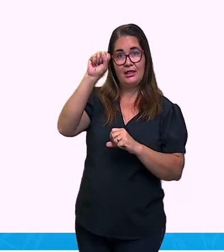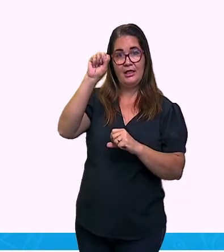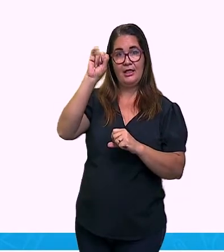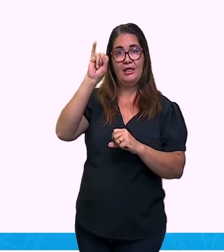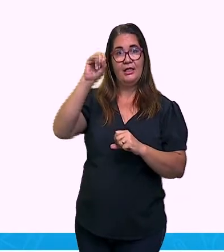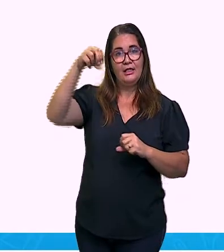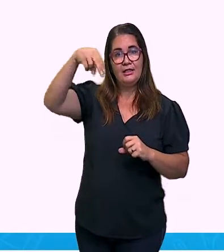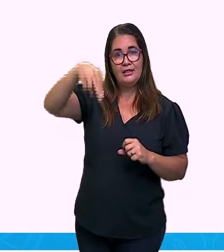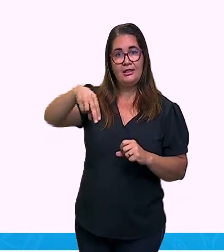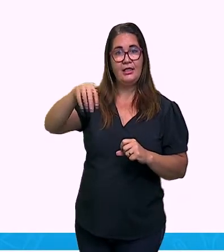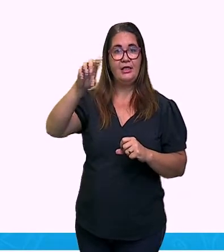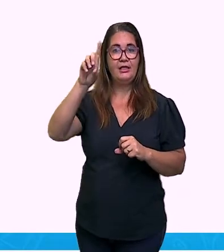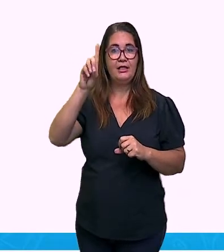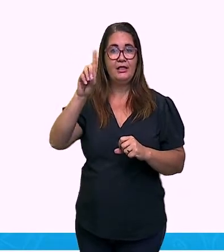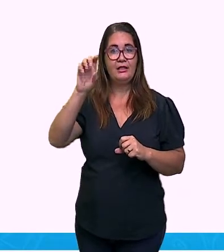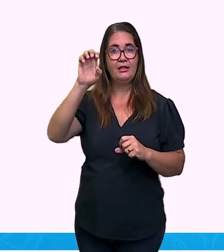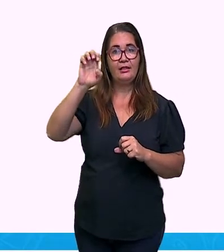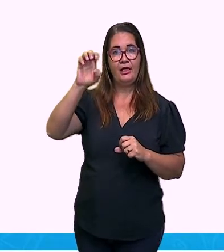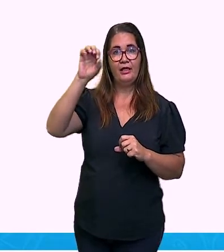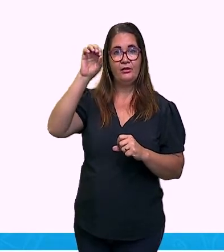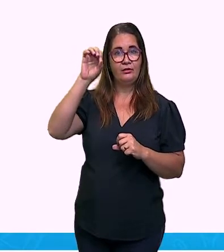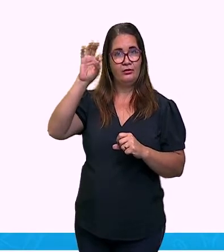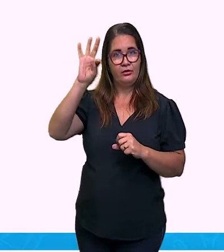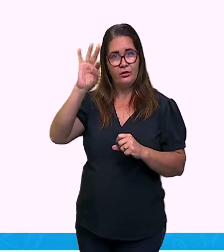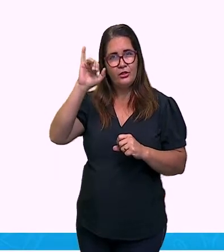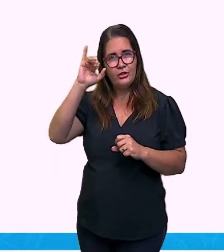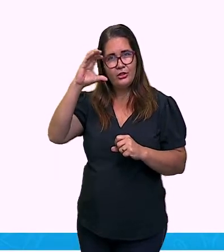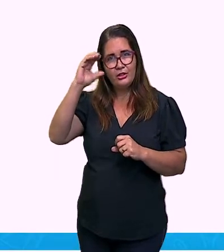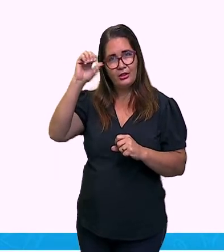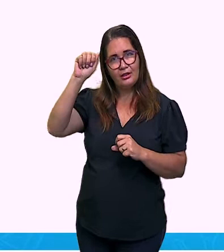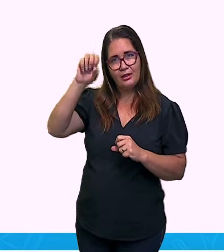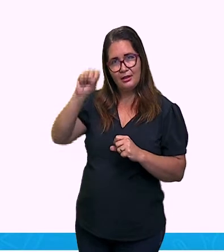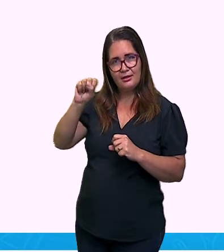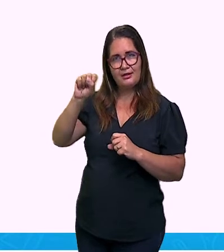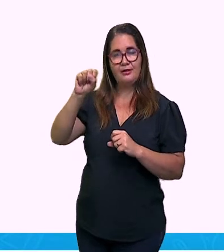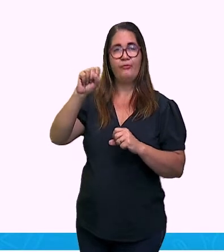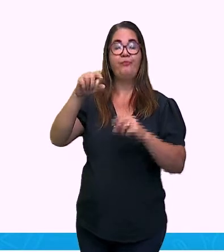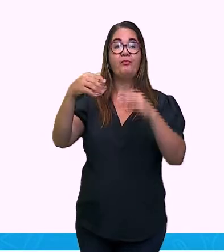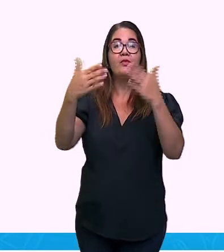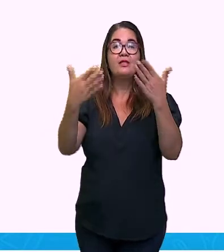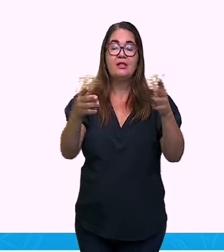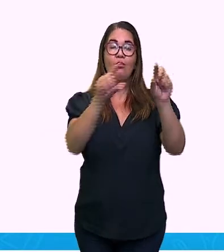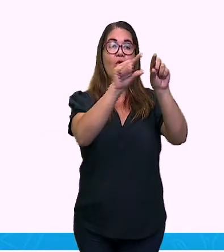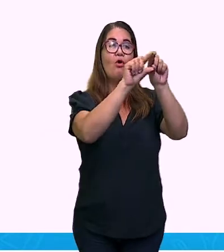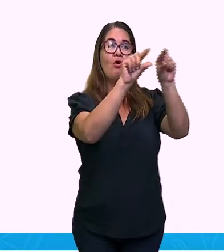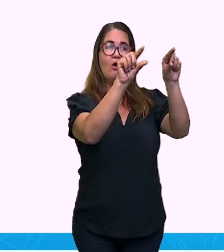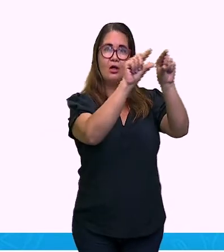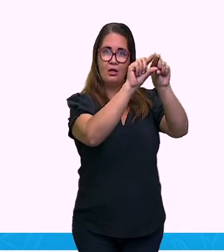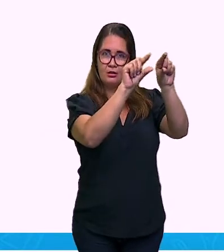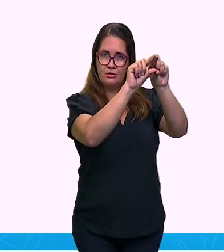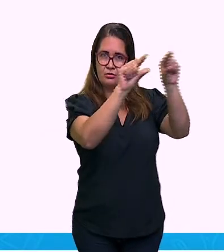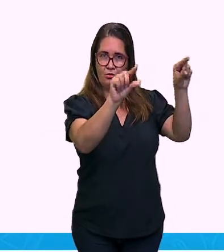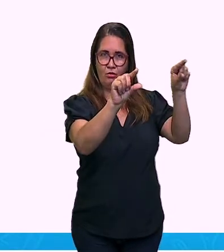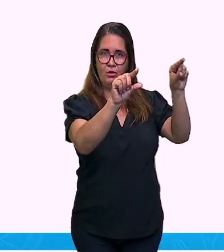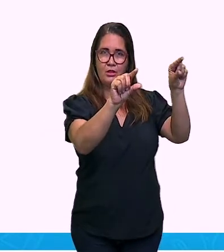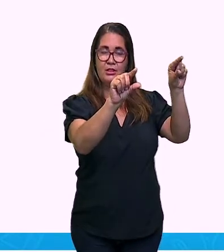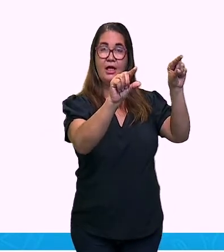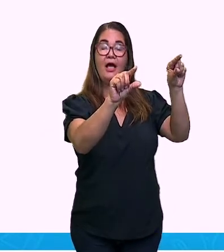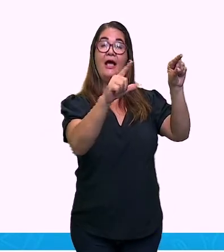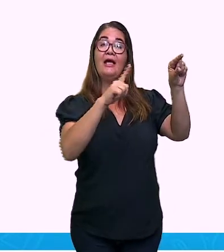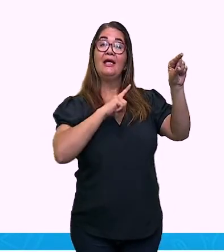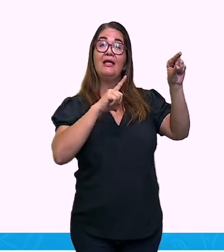assindéticas. São orações que são ligadas por pontuação. Guarda essa informação aí.